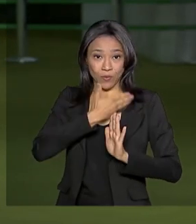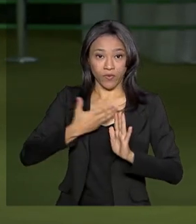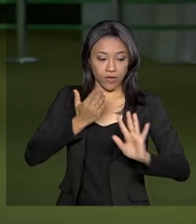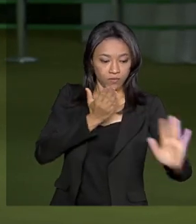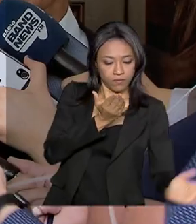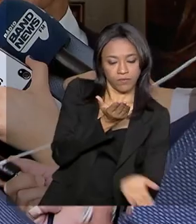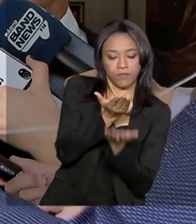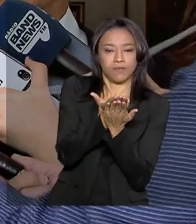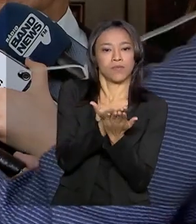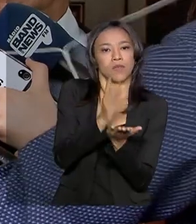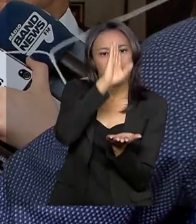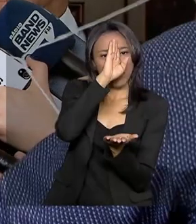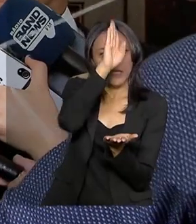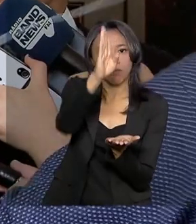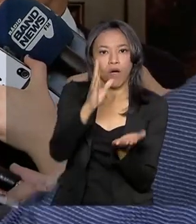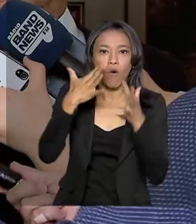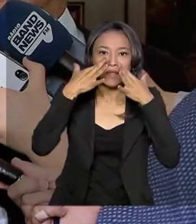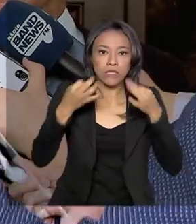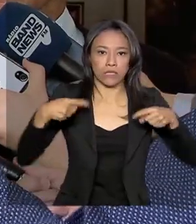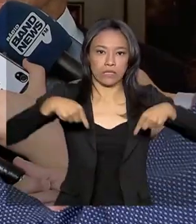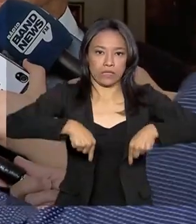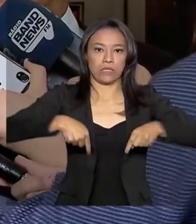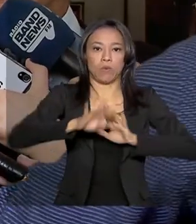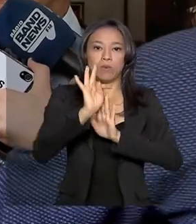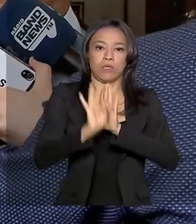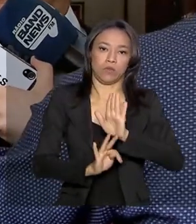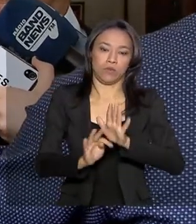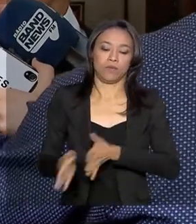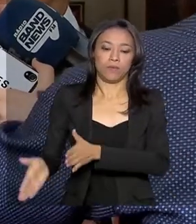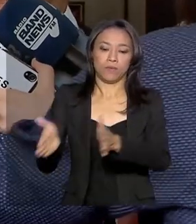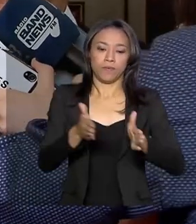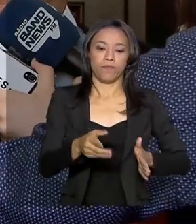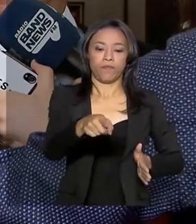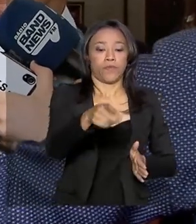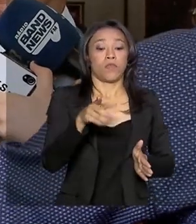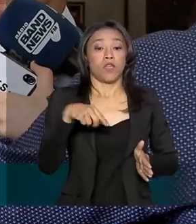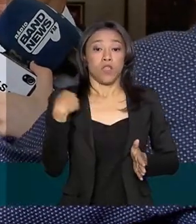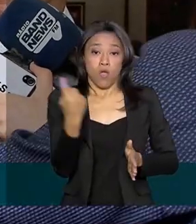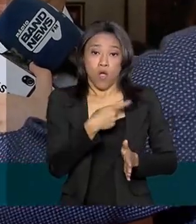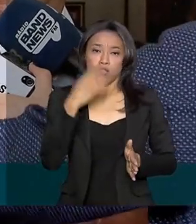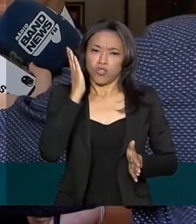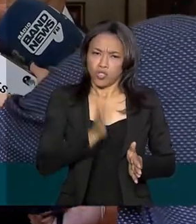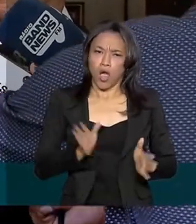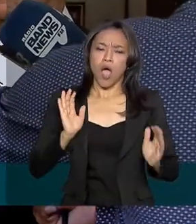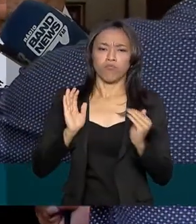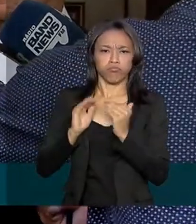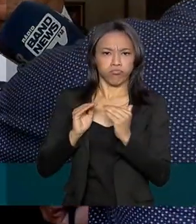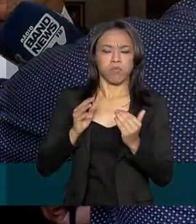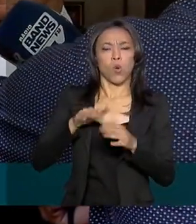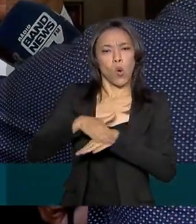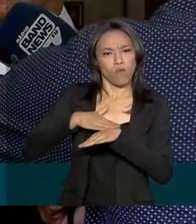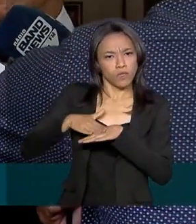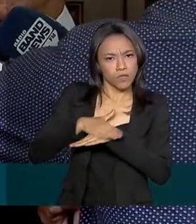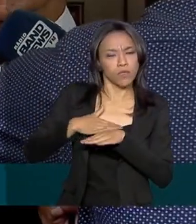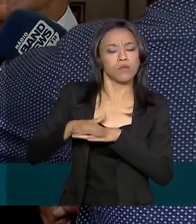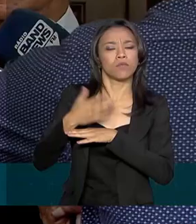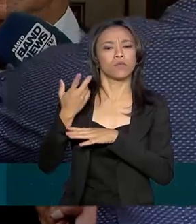com prioridade. Nós fizemos um acordo e um entendimento para construirmos um texto que